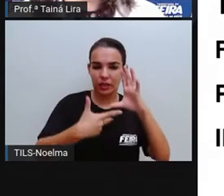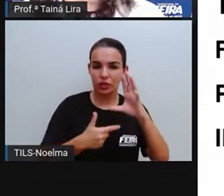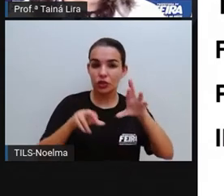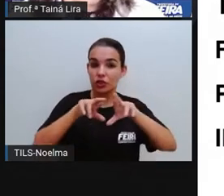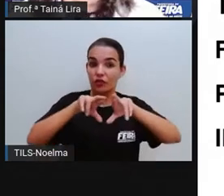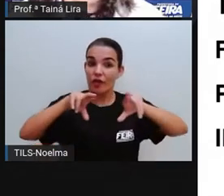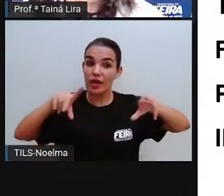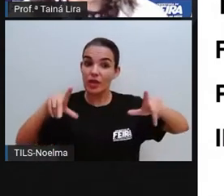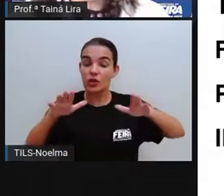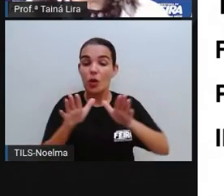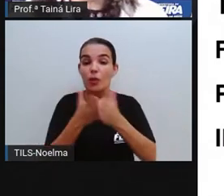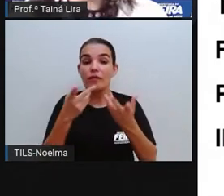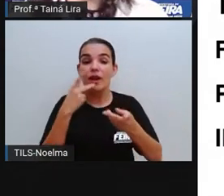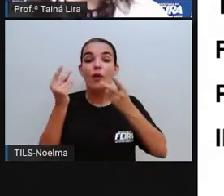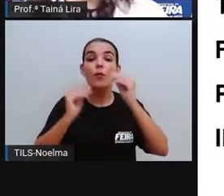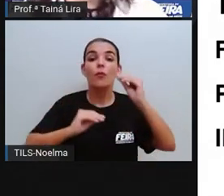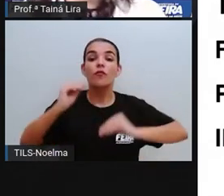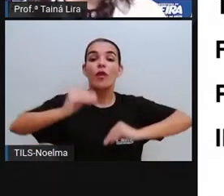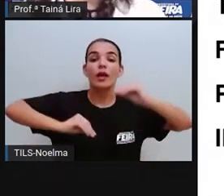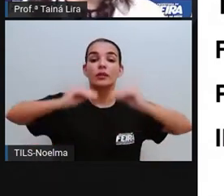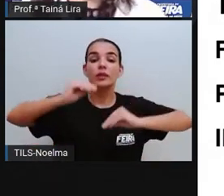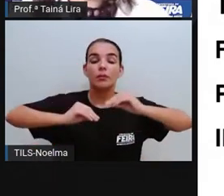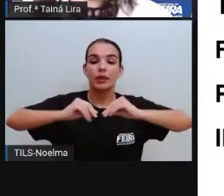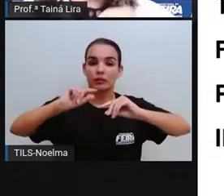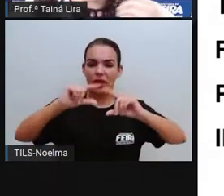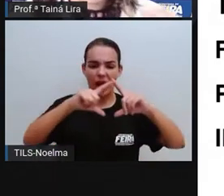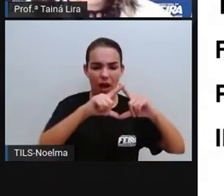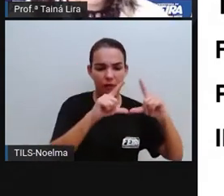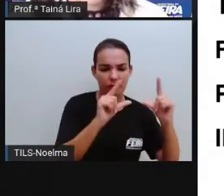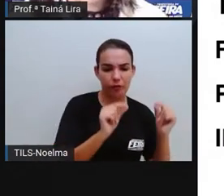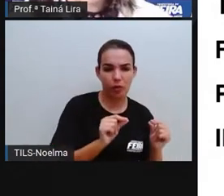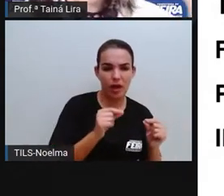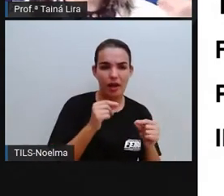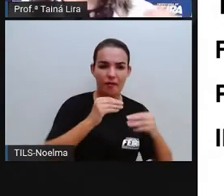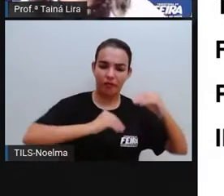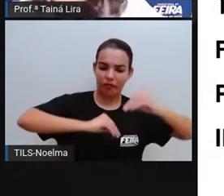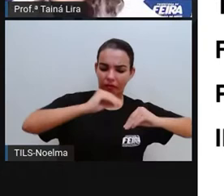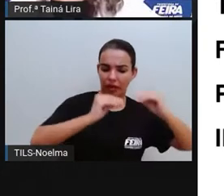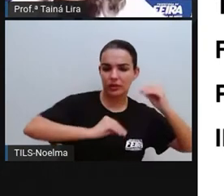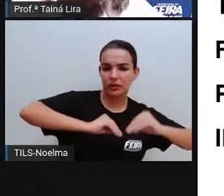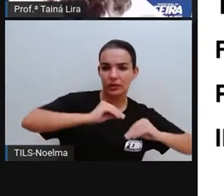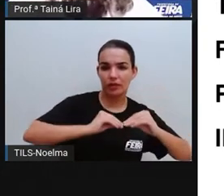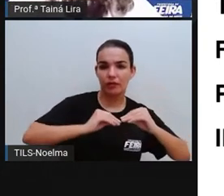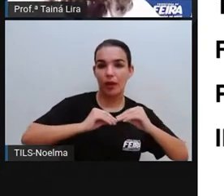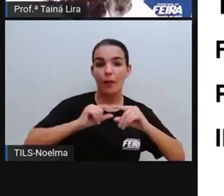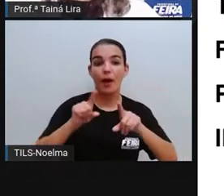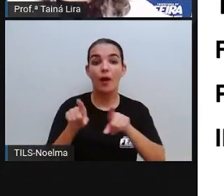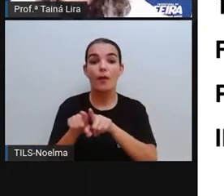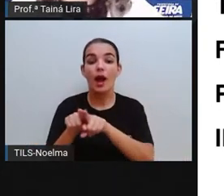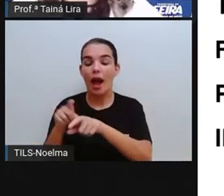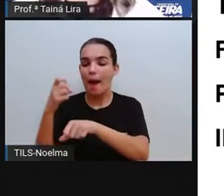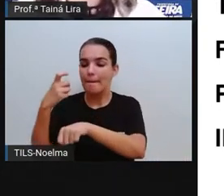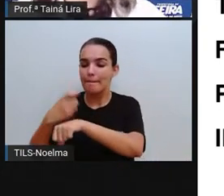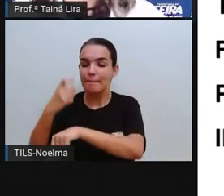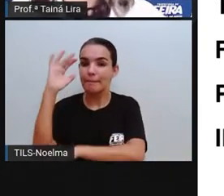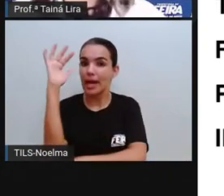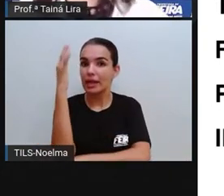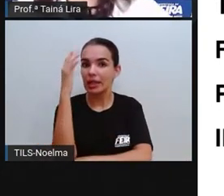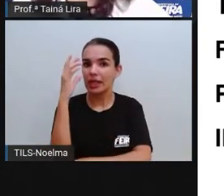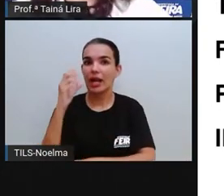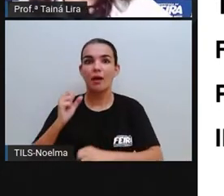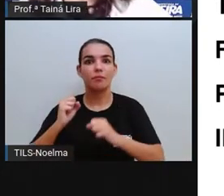flexibilidade. Enquanto a palha é muito flexível, a madeira é inflexível. Então,